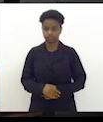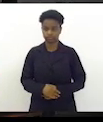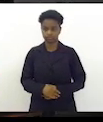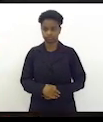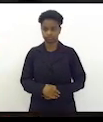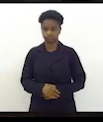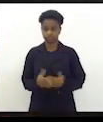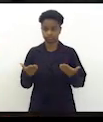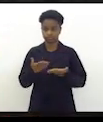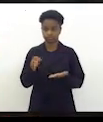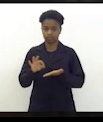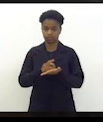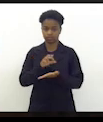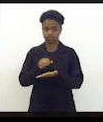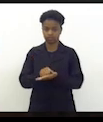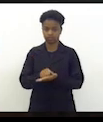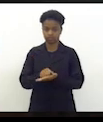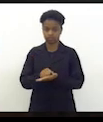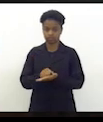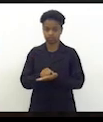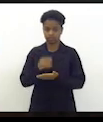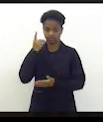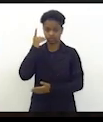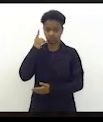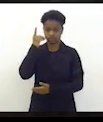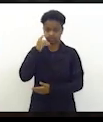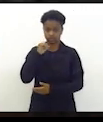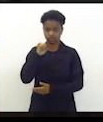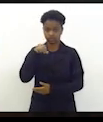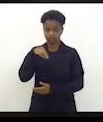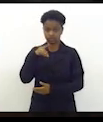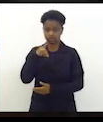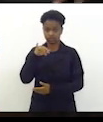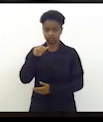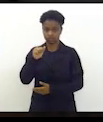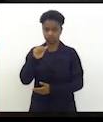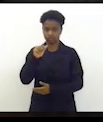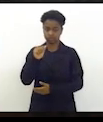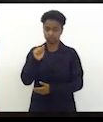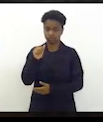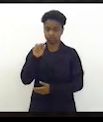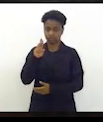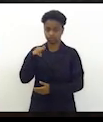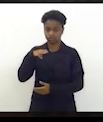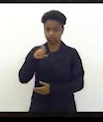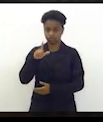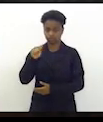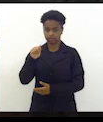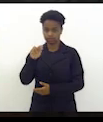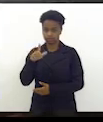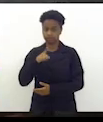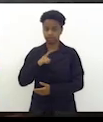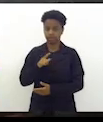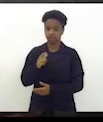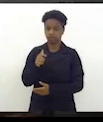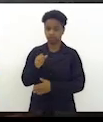próximo orador escrito é a nobre debutada índia armelal que dispõe de oito minutos